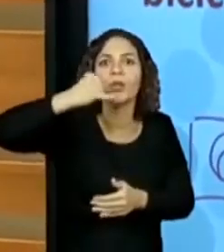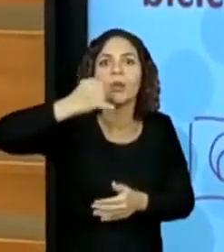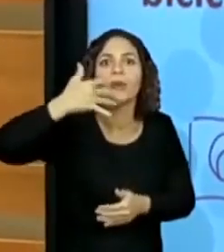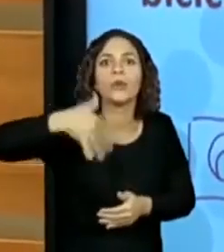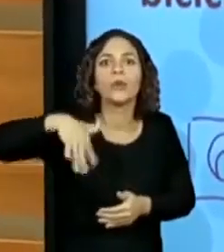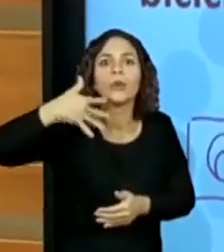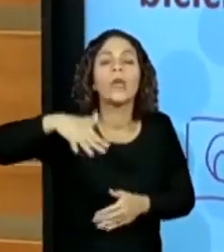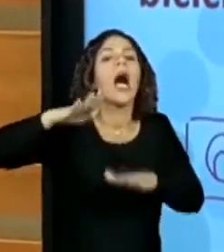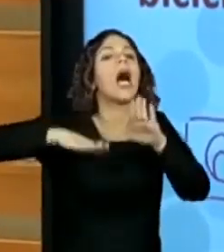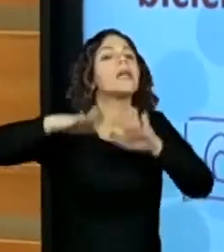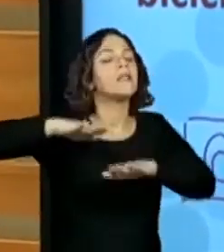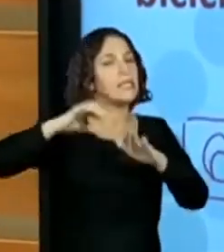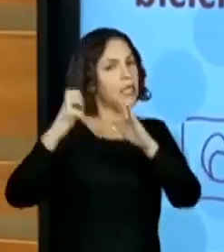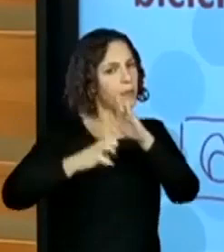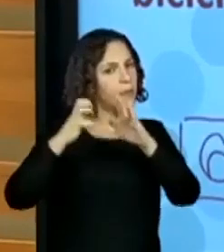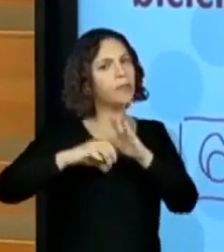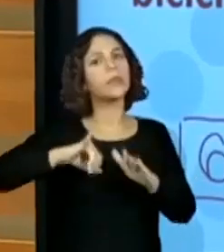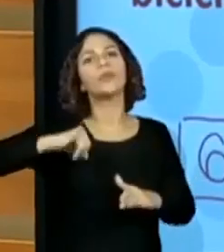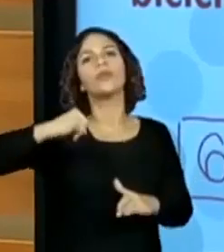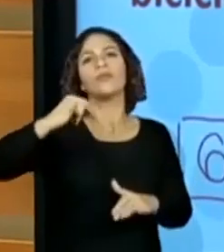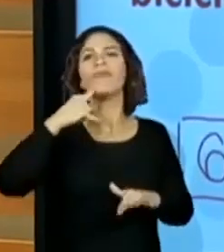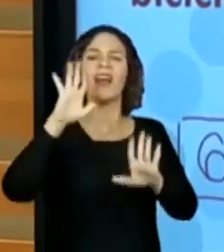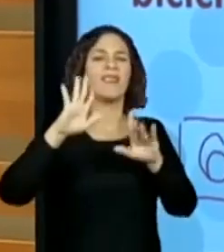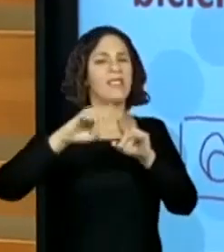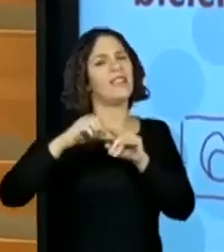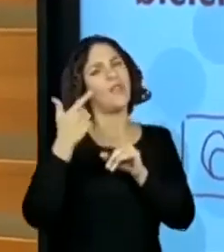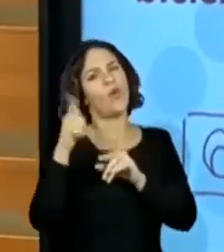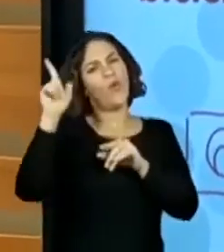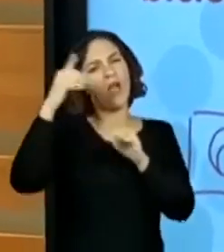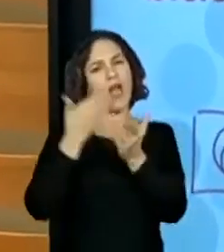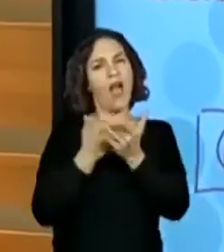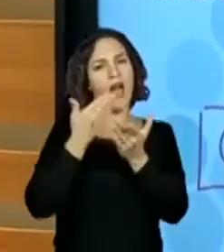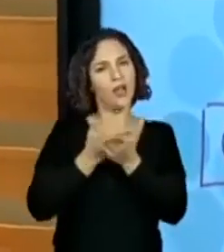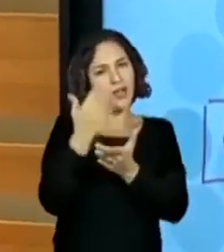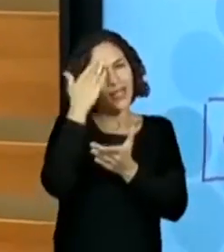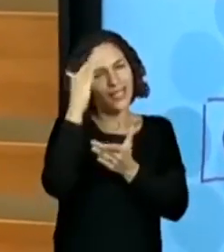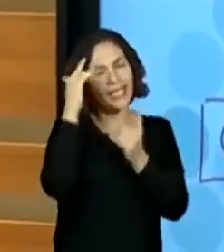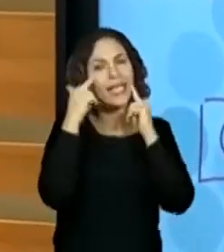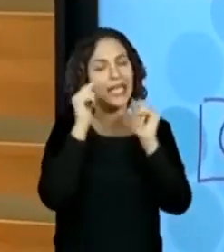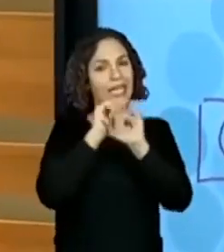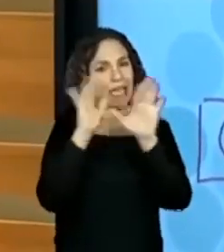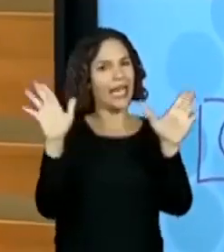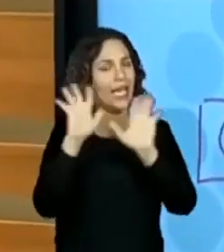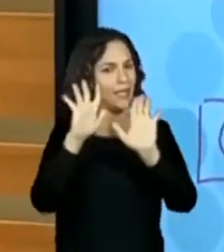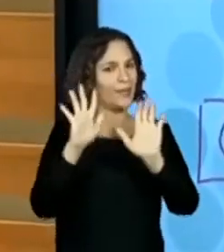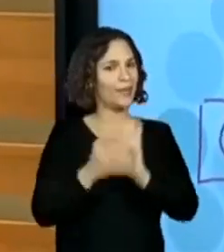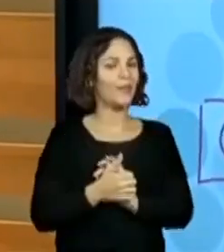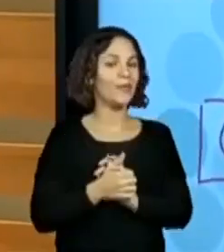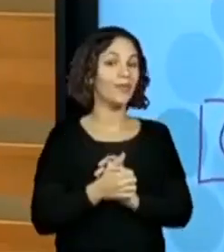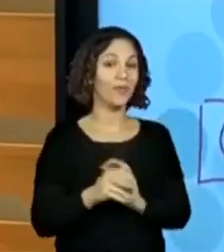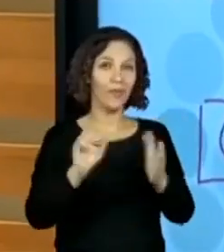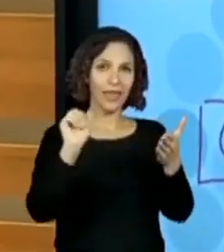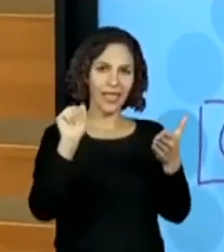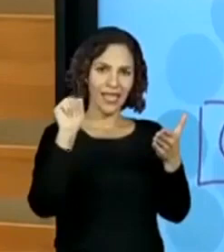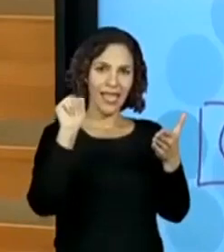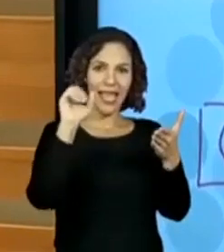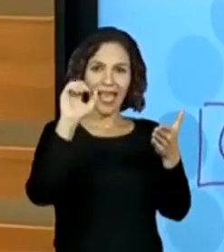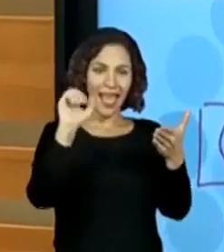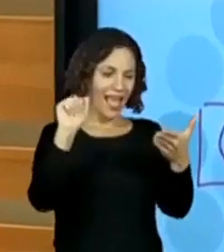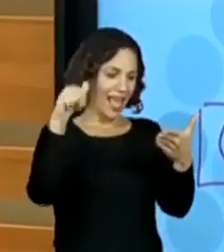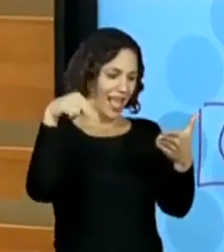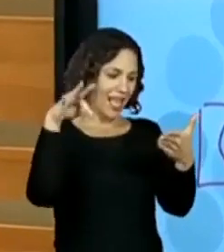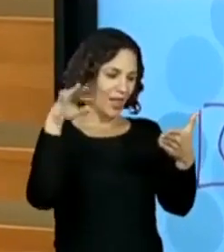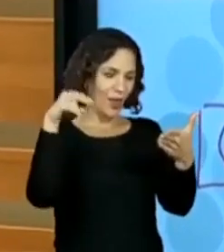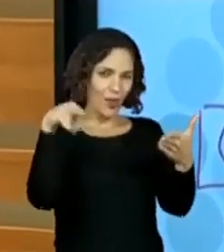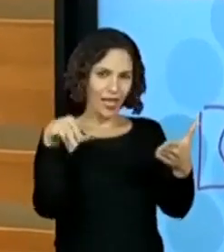vezes a empresa cobra juros de vocês. Mas isso aí é uma coisa pra outra aula e você vai entender muito bem também. O Anthony, nossa, quase meu nome,